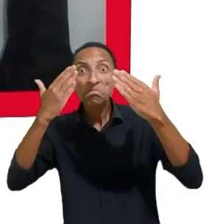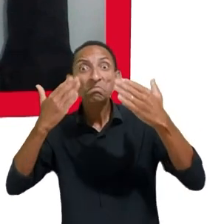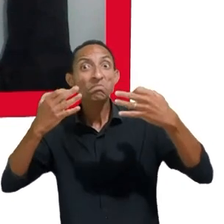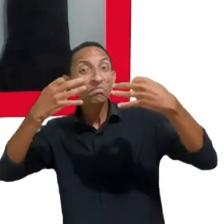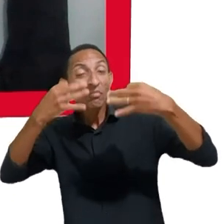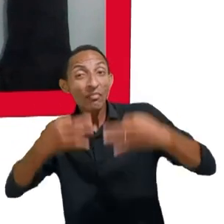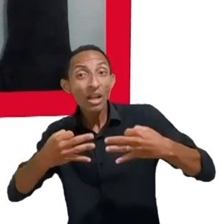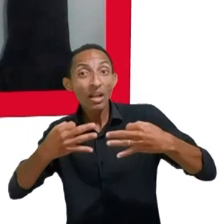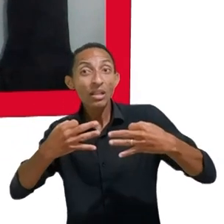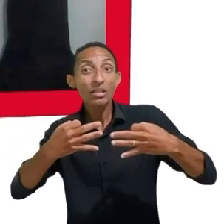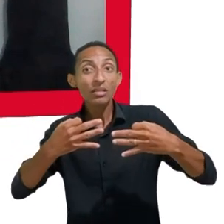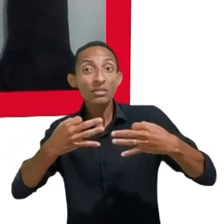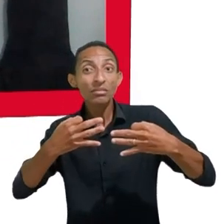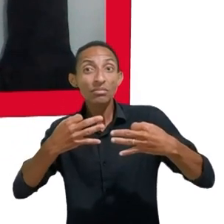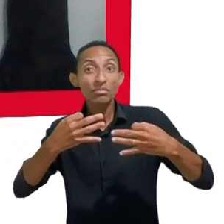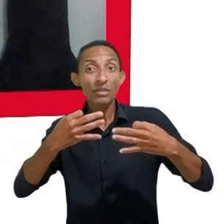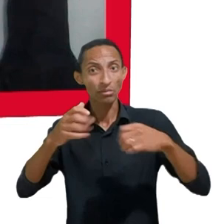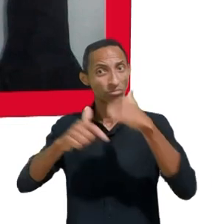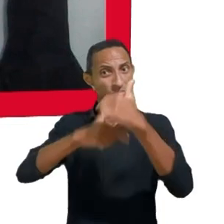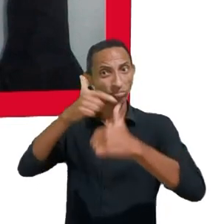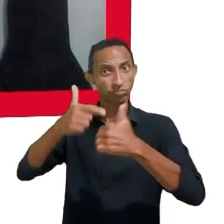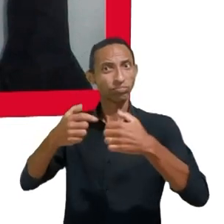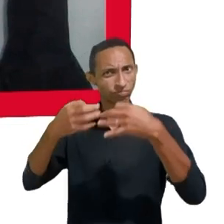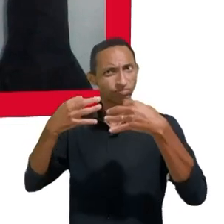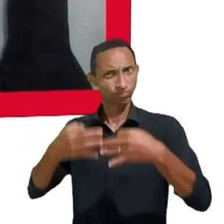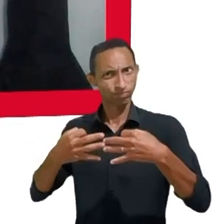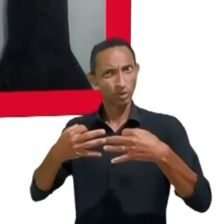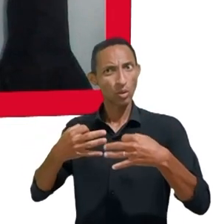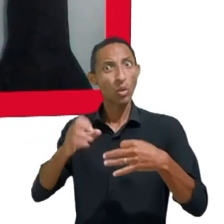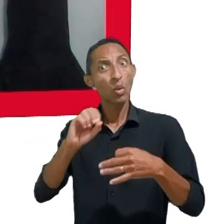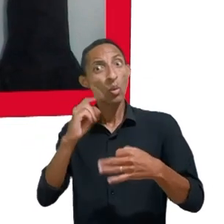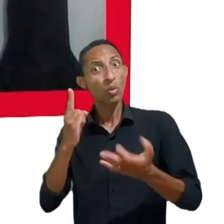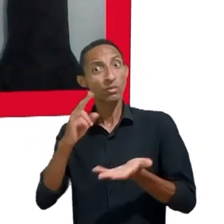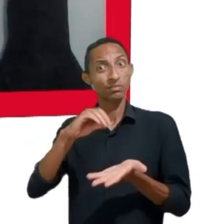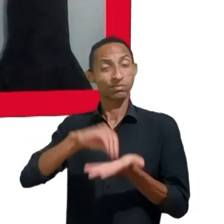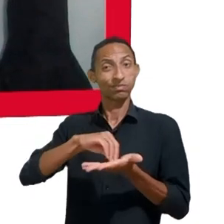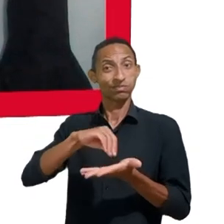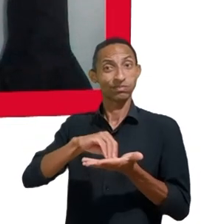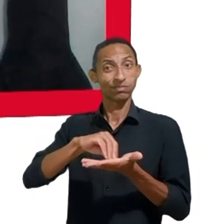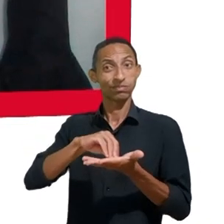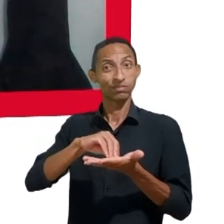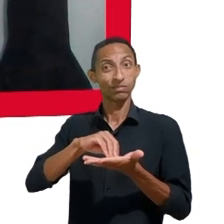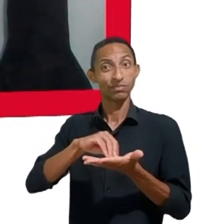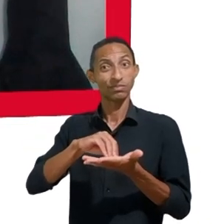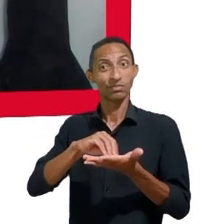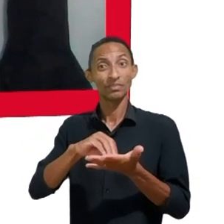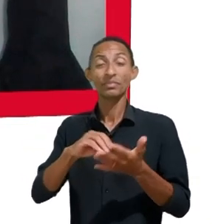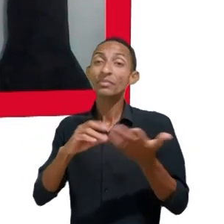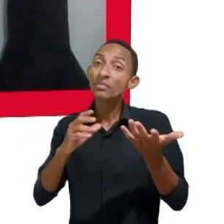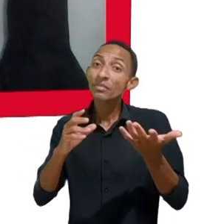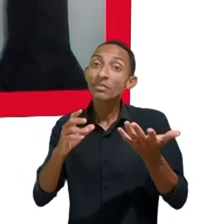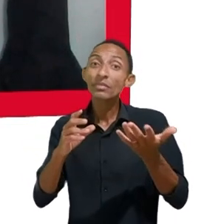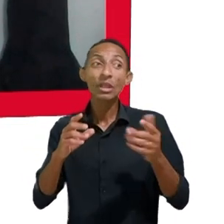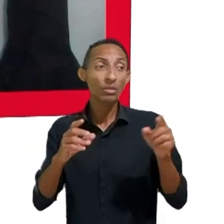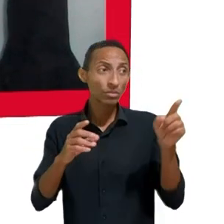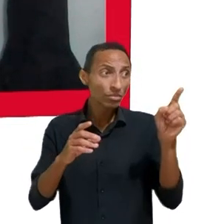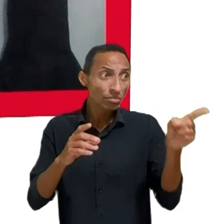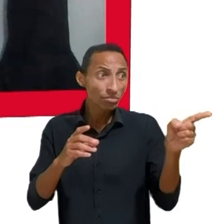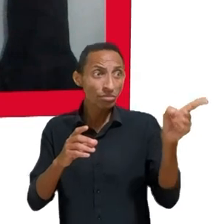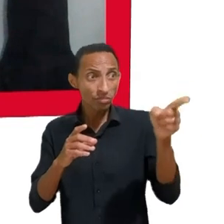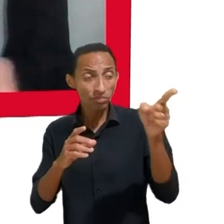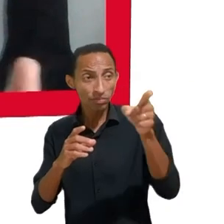ponto trabalho feito por vários acadêmicos e ONGs sobre a importância da inclusão das vozes dos adolescentes e crianças nessa